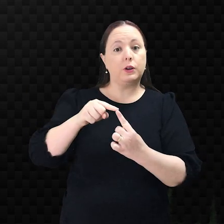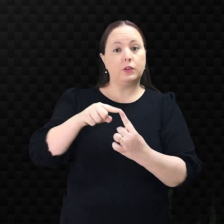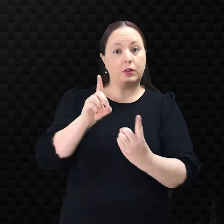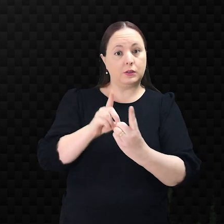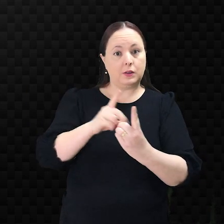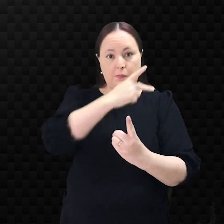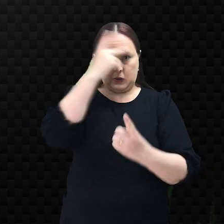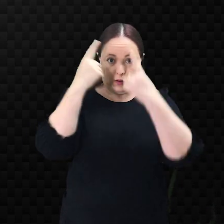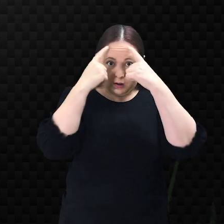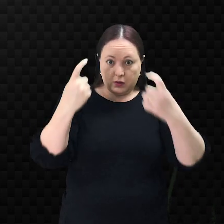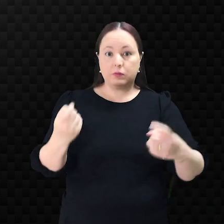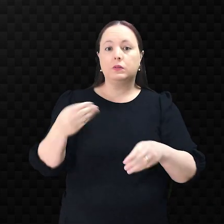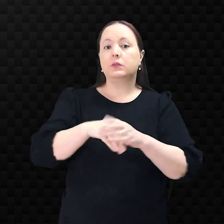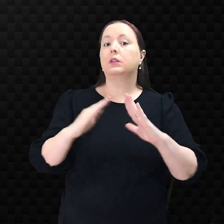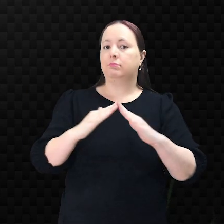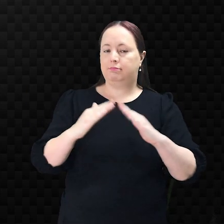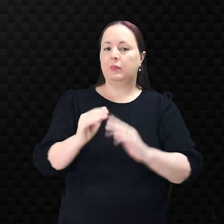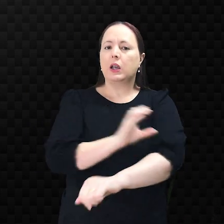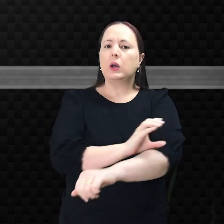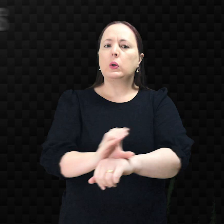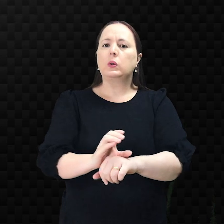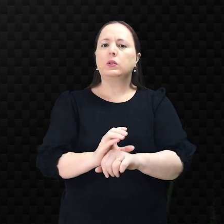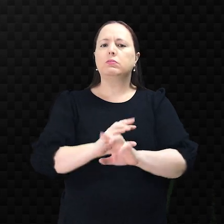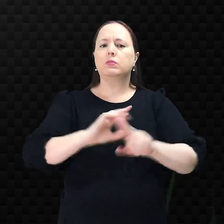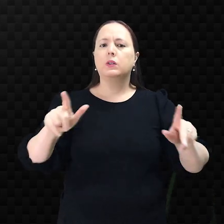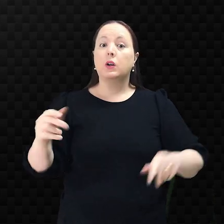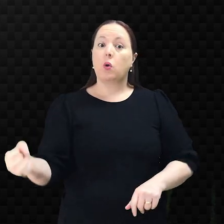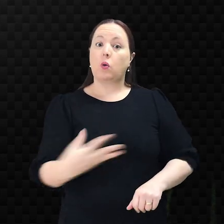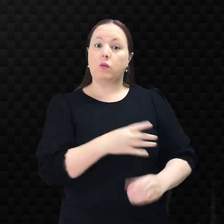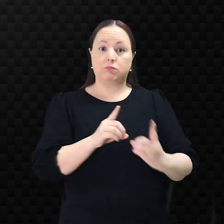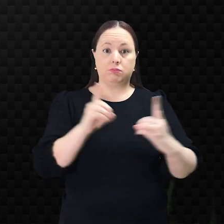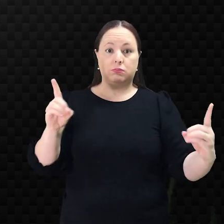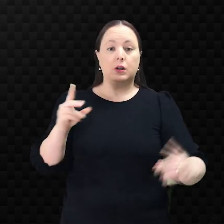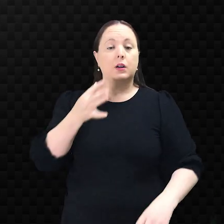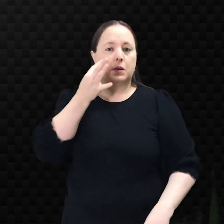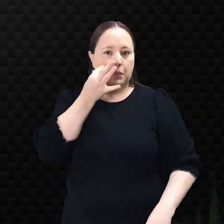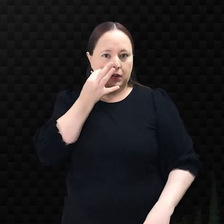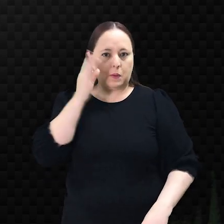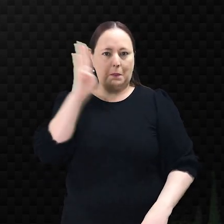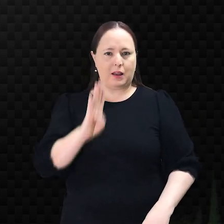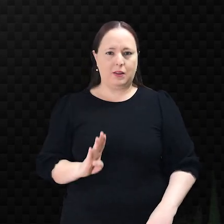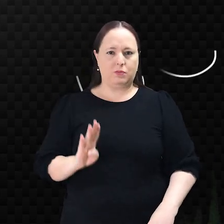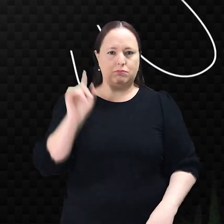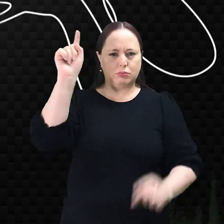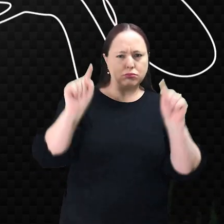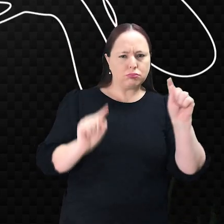vítimas de violência doméstica. São cursos inéditos à distância e presenciais de norte a sul do país.